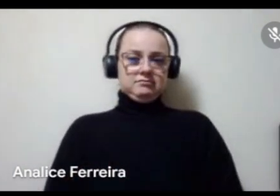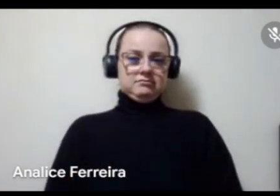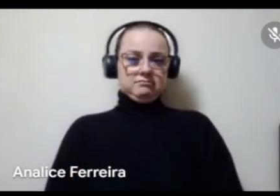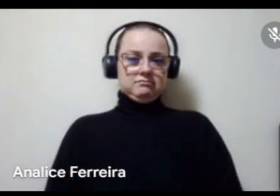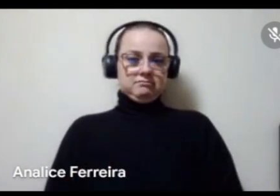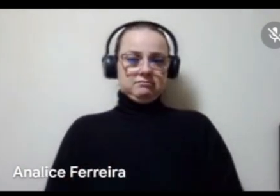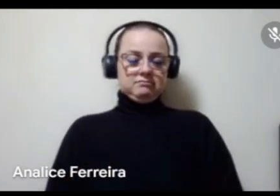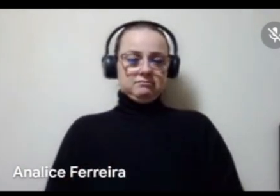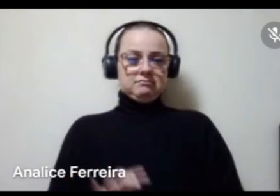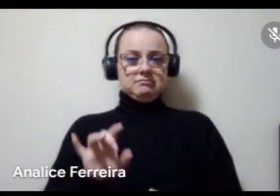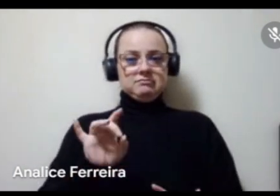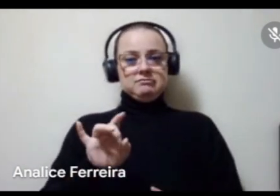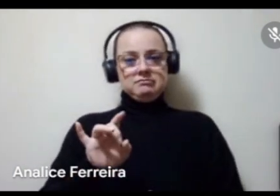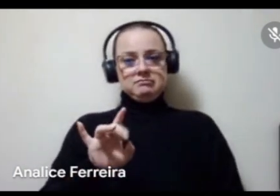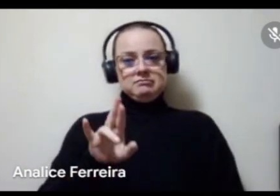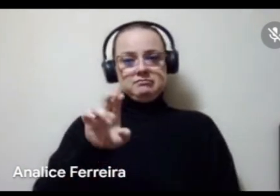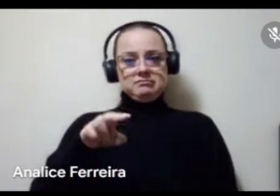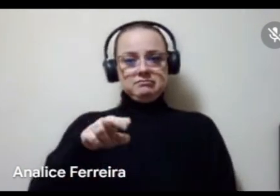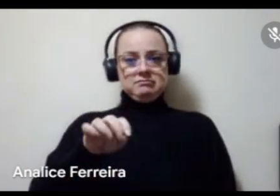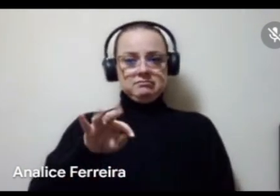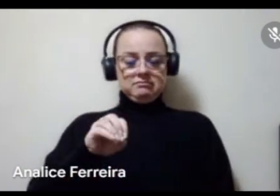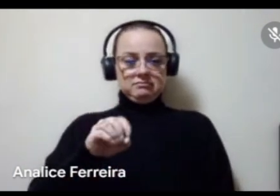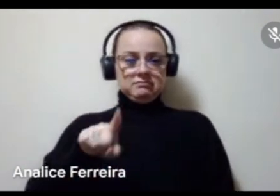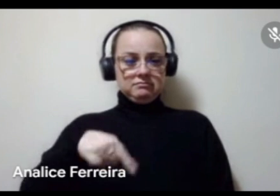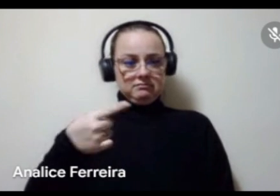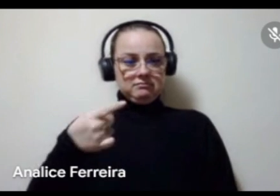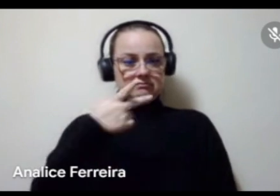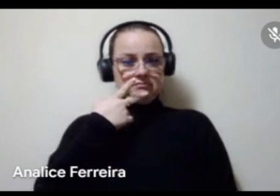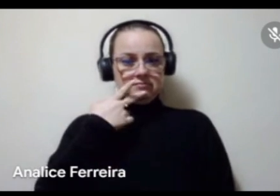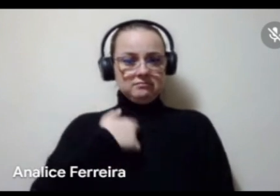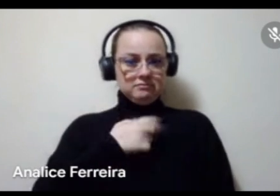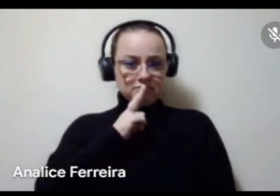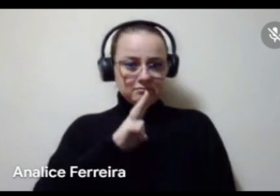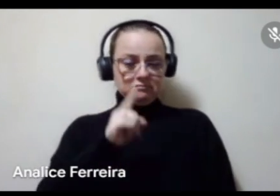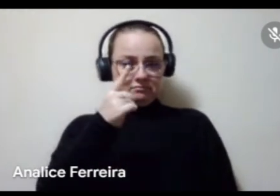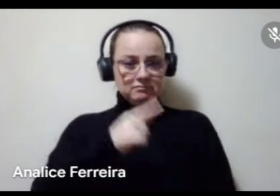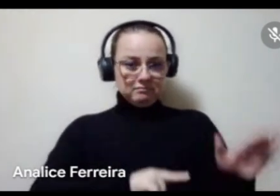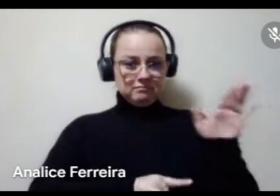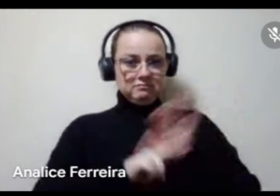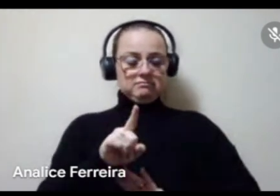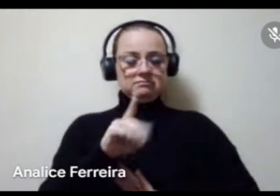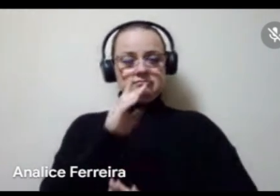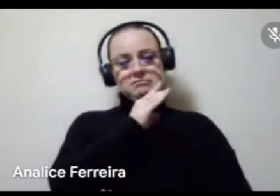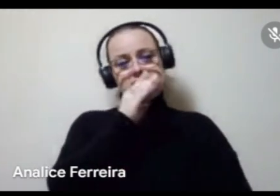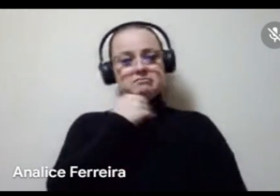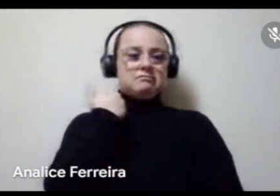Só um momento, Renato, você é o próximo inscrito, mas eu vou responder aqui uma pergunta rapidamente do